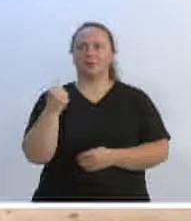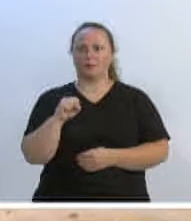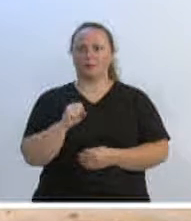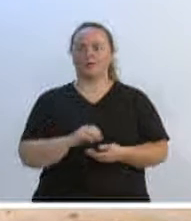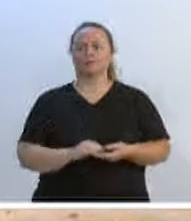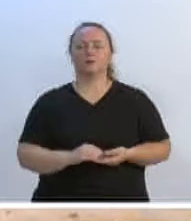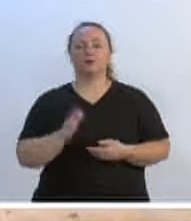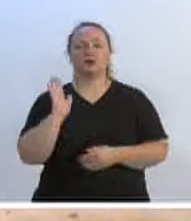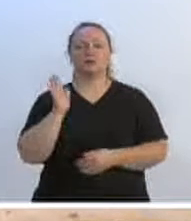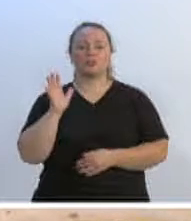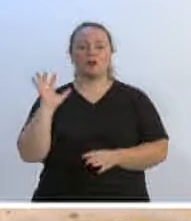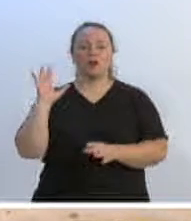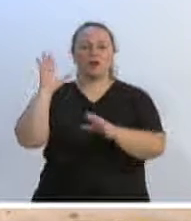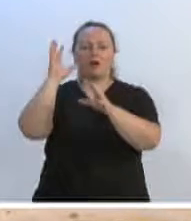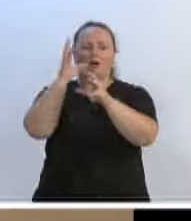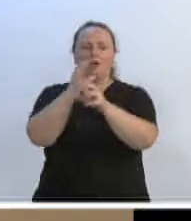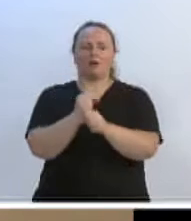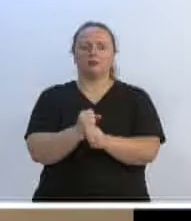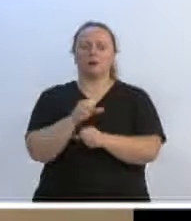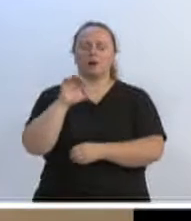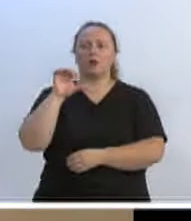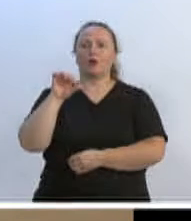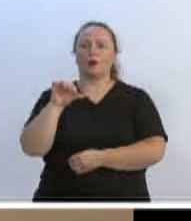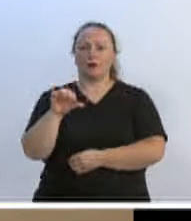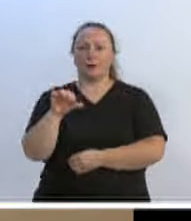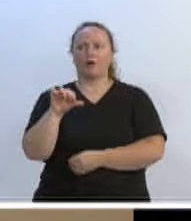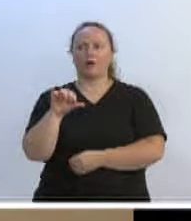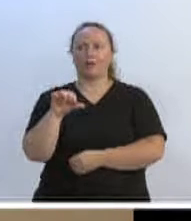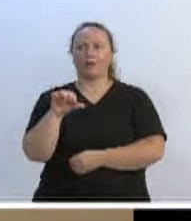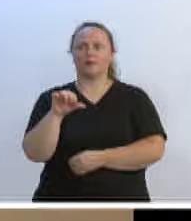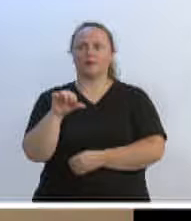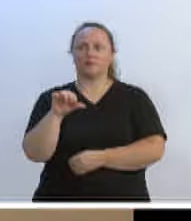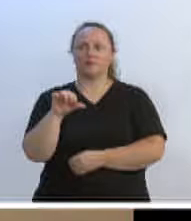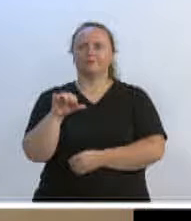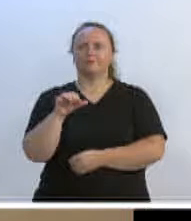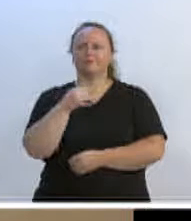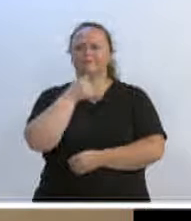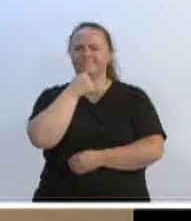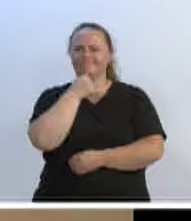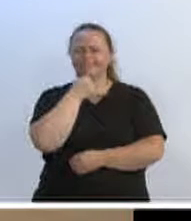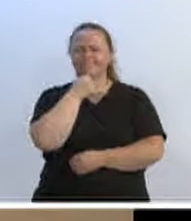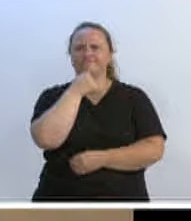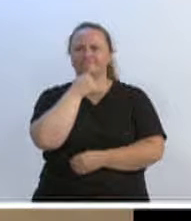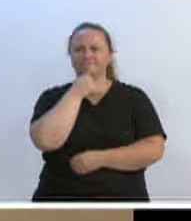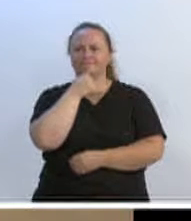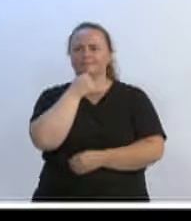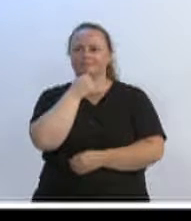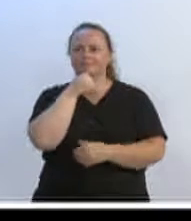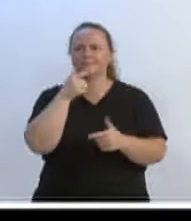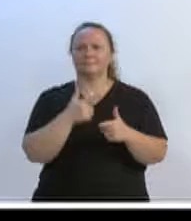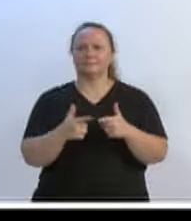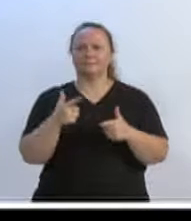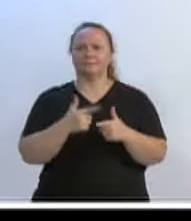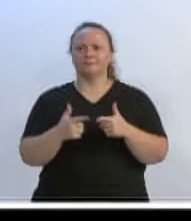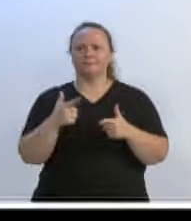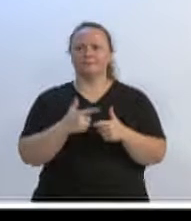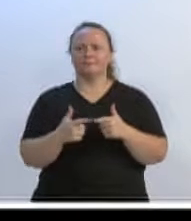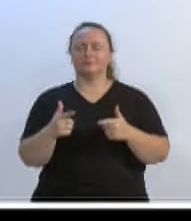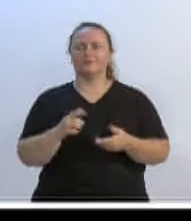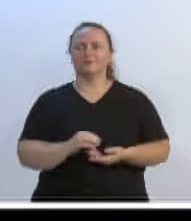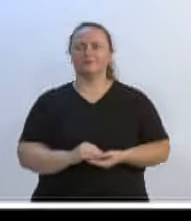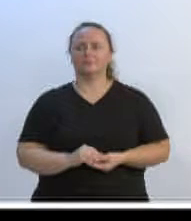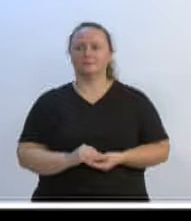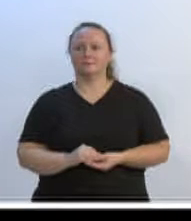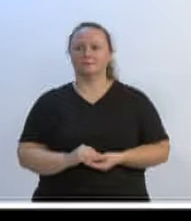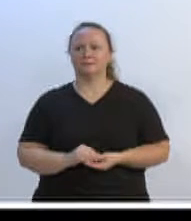fazendo nove anos, nove anos, essa triste situação do nosso município.